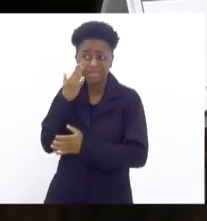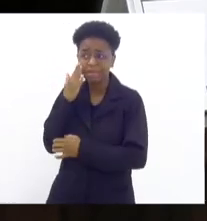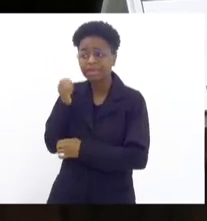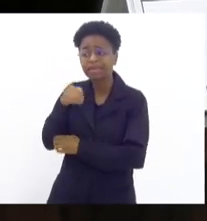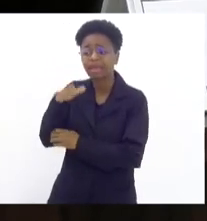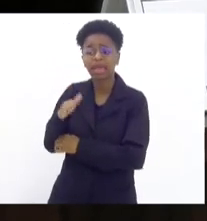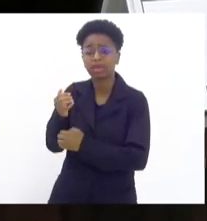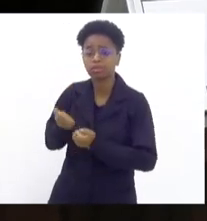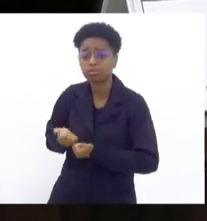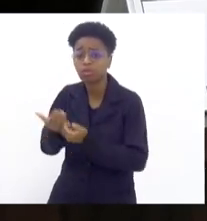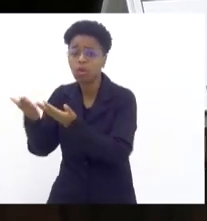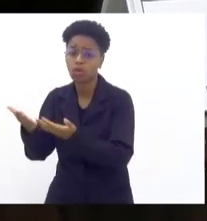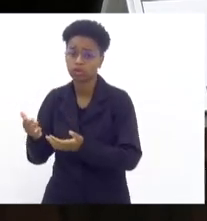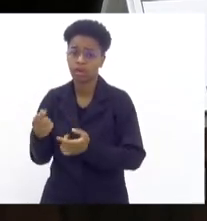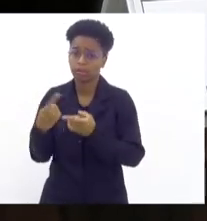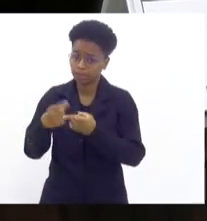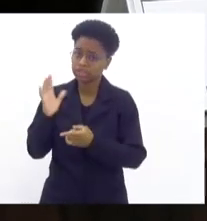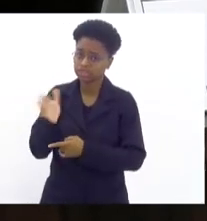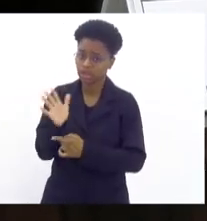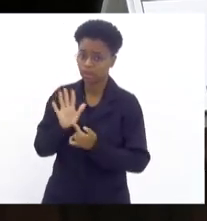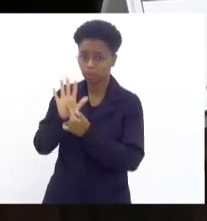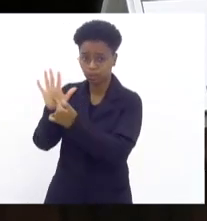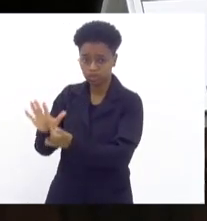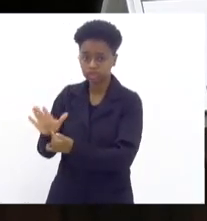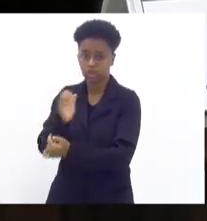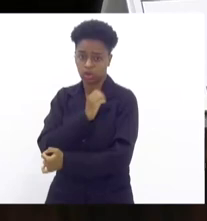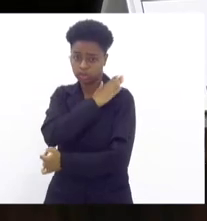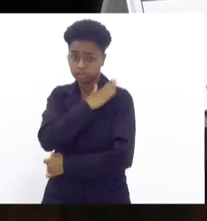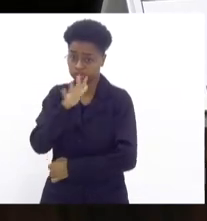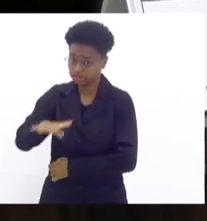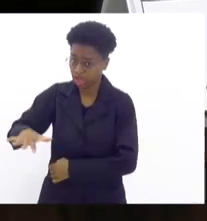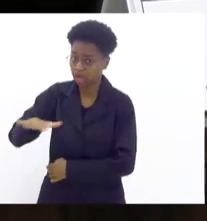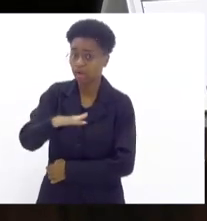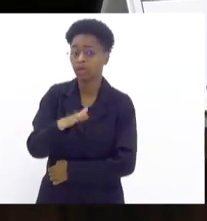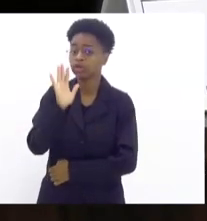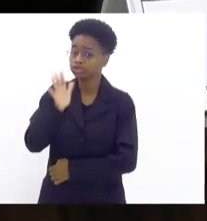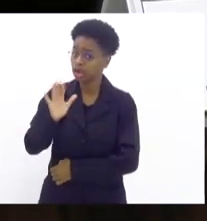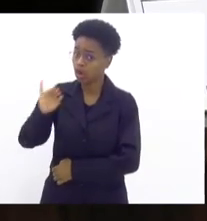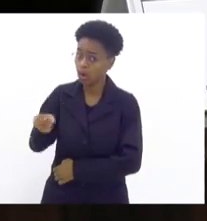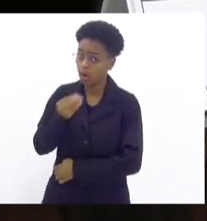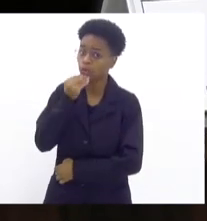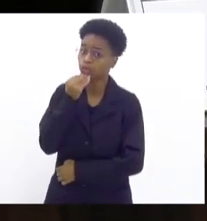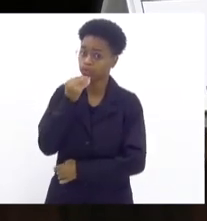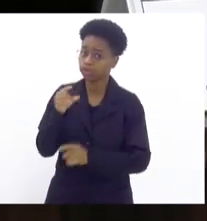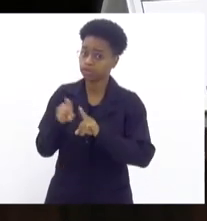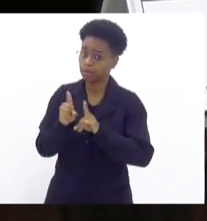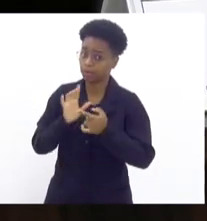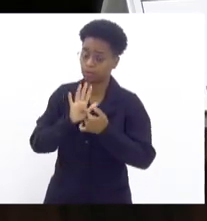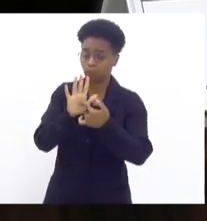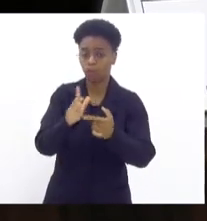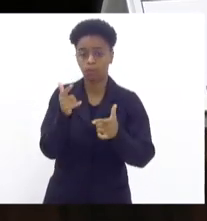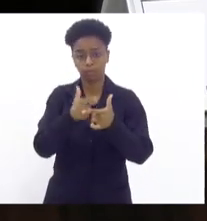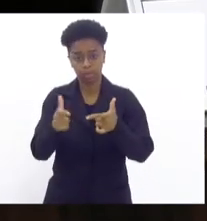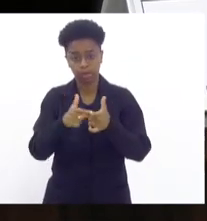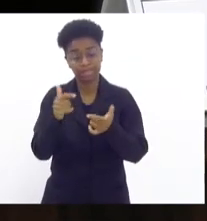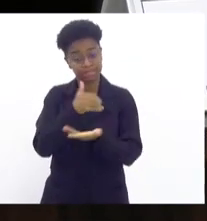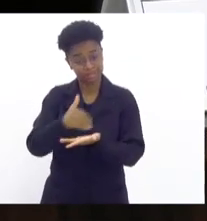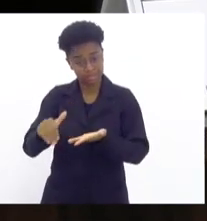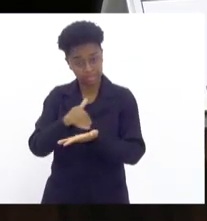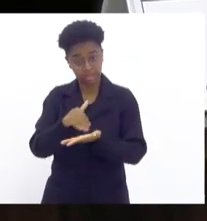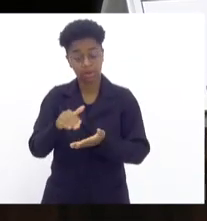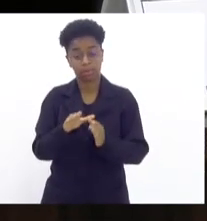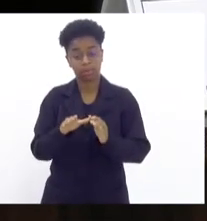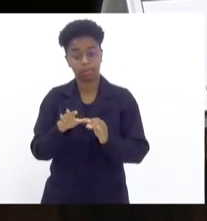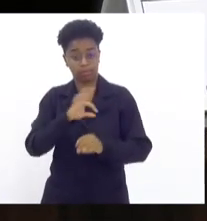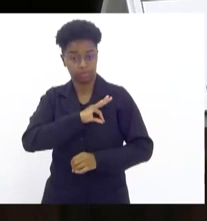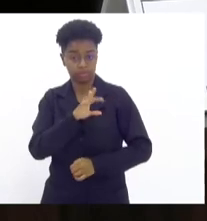passo isso. Já passei para o comandante-geral, já tive a oportunidade de expor esse problema ao secretário da Polícia